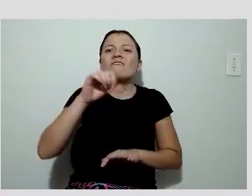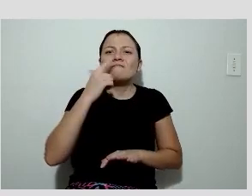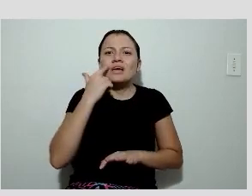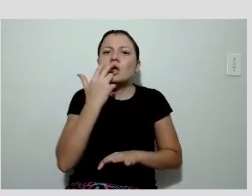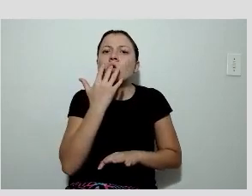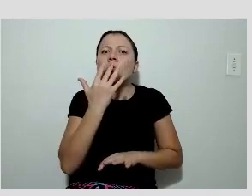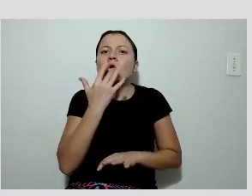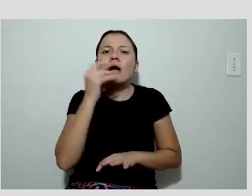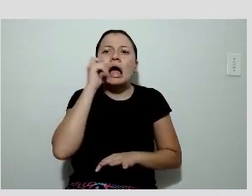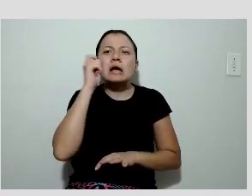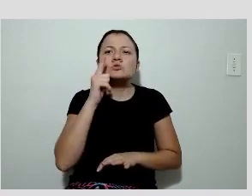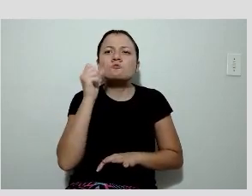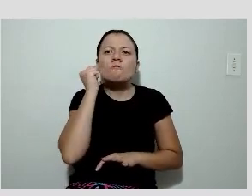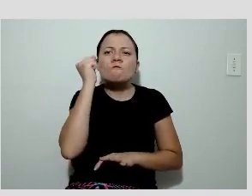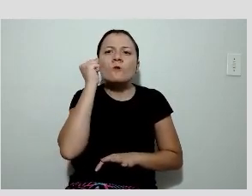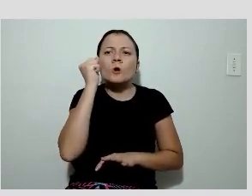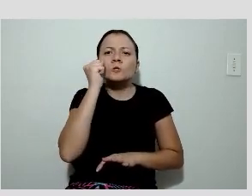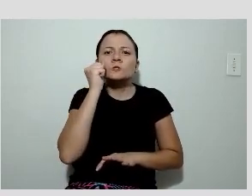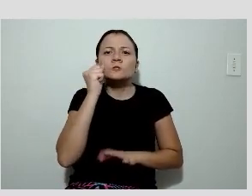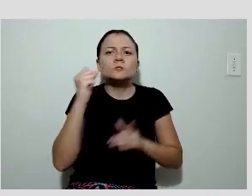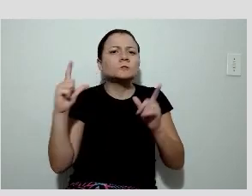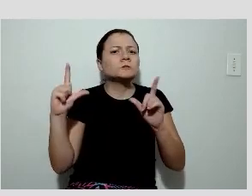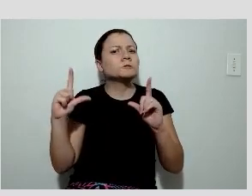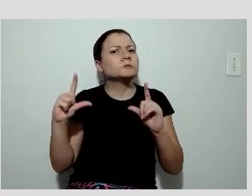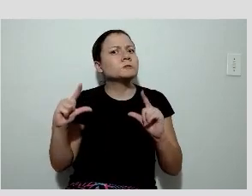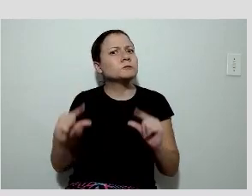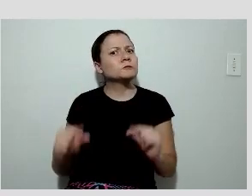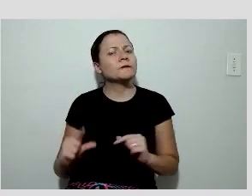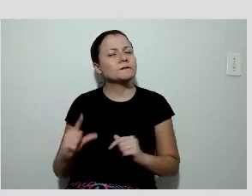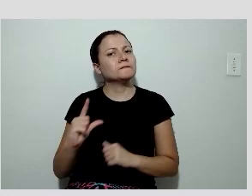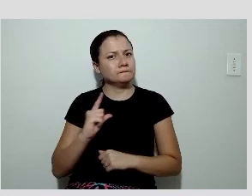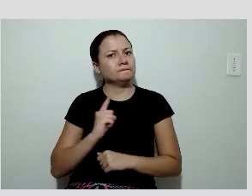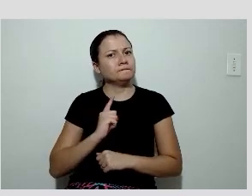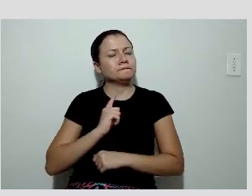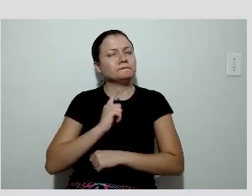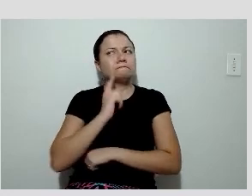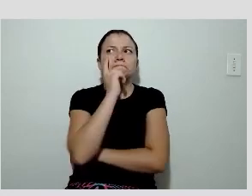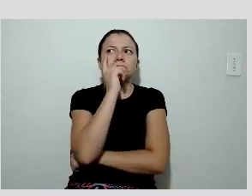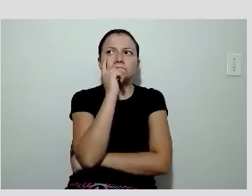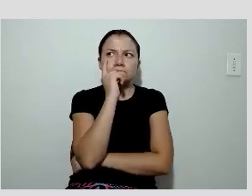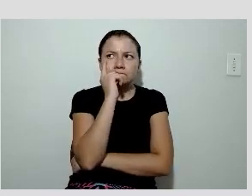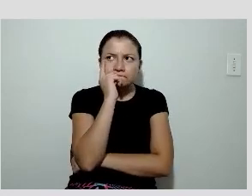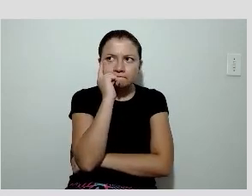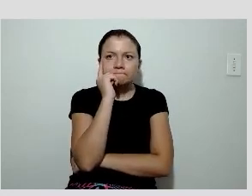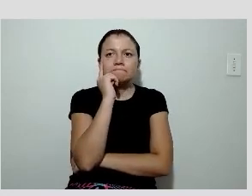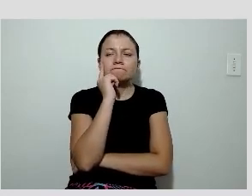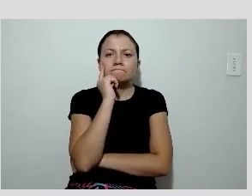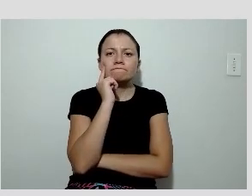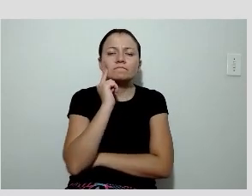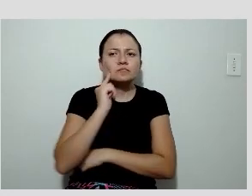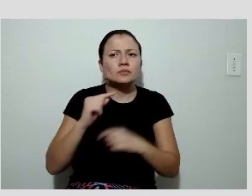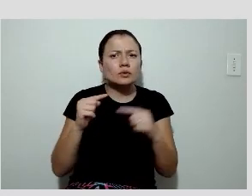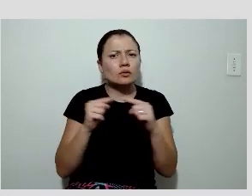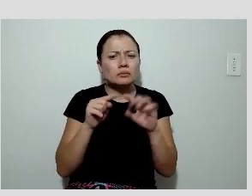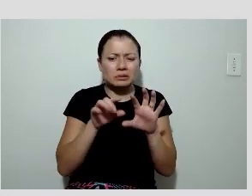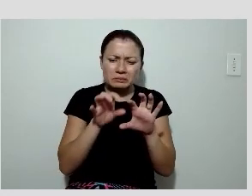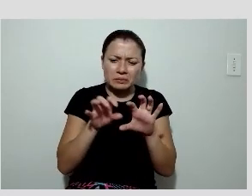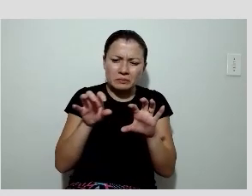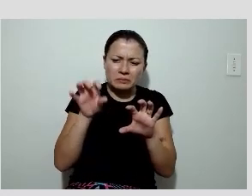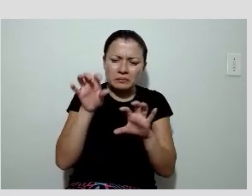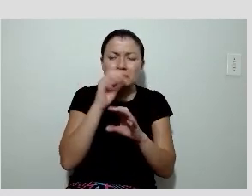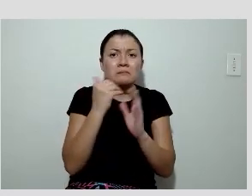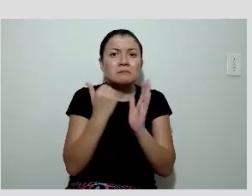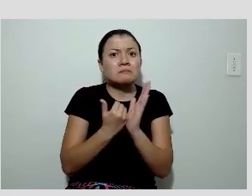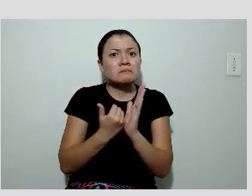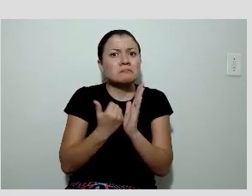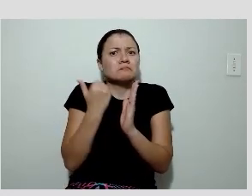verde. Eles mostram que a redução da reserva de fluxo compreendia um território maior do que aquela que